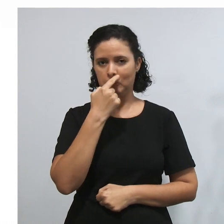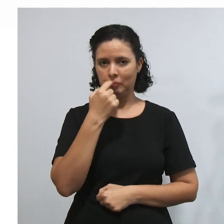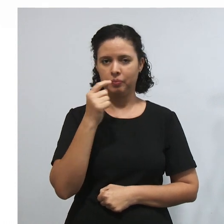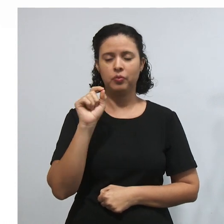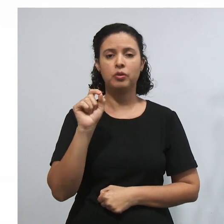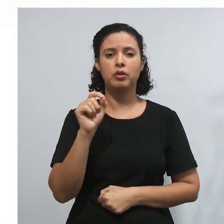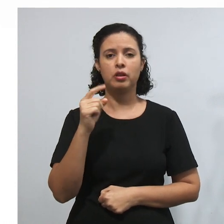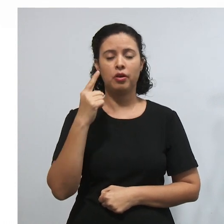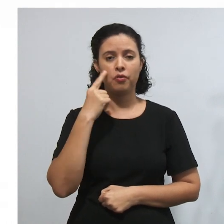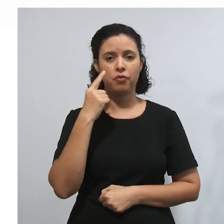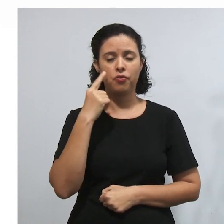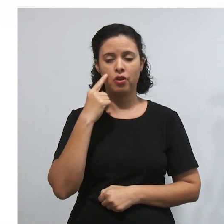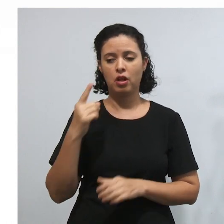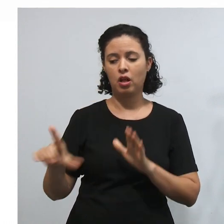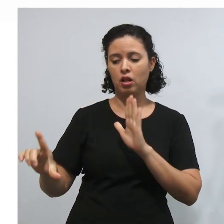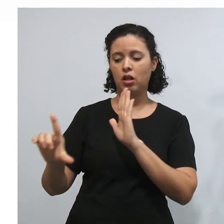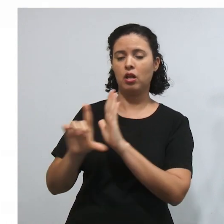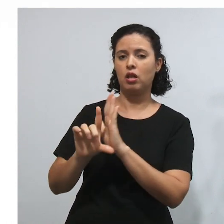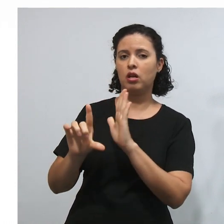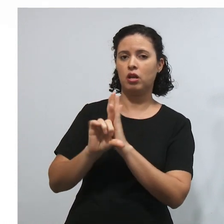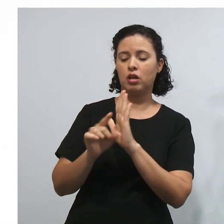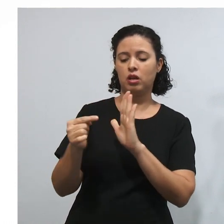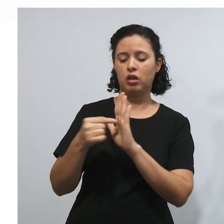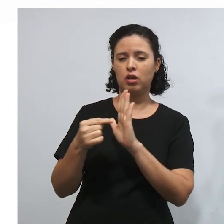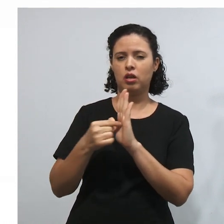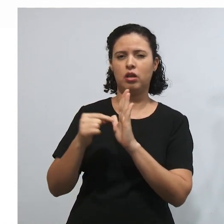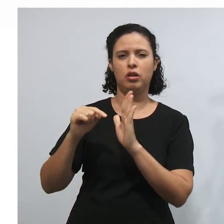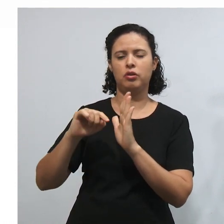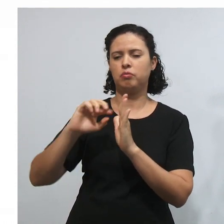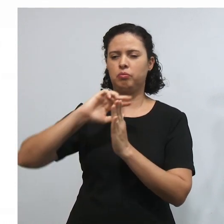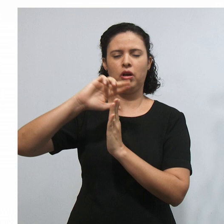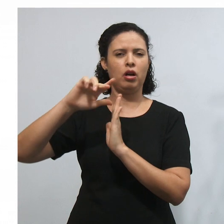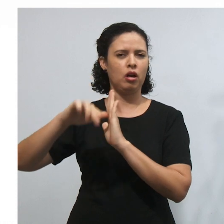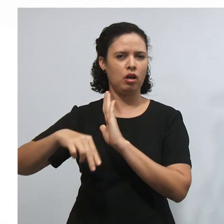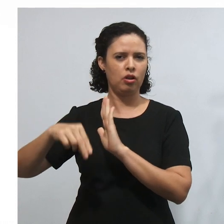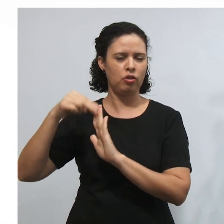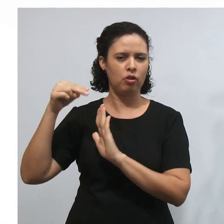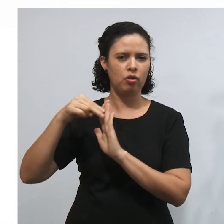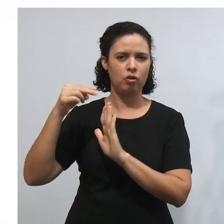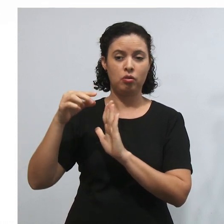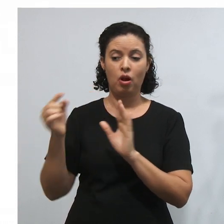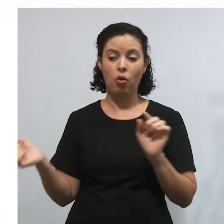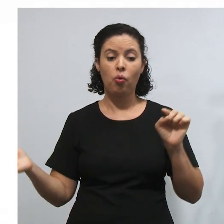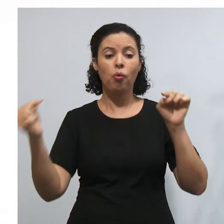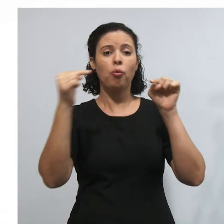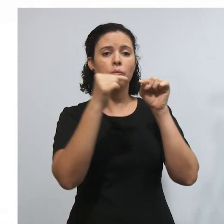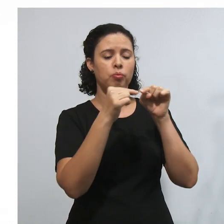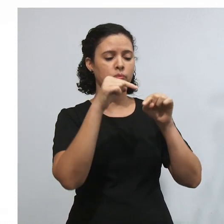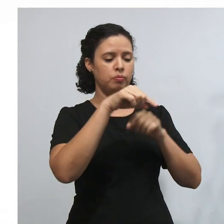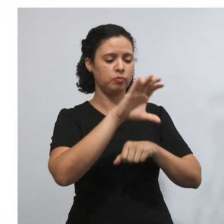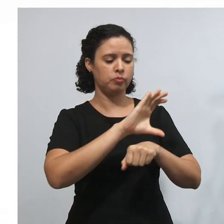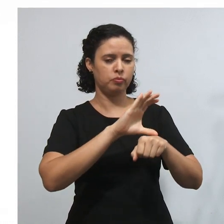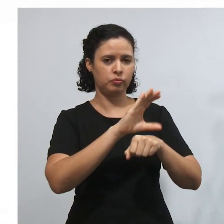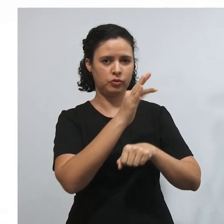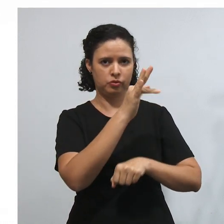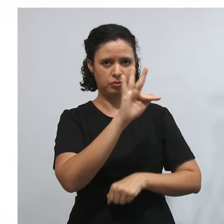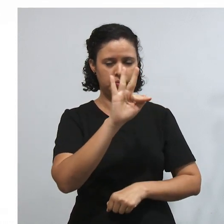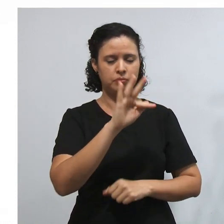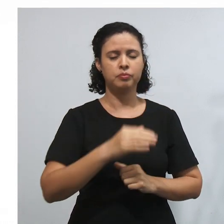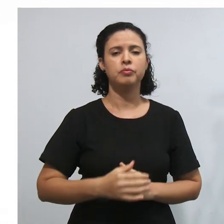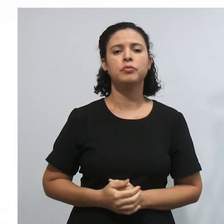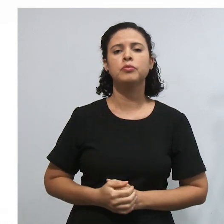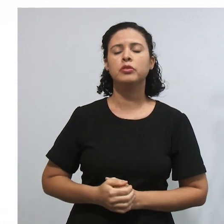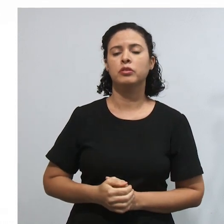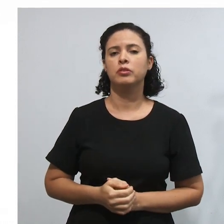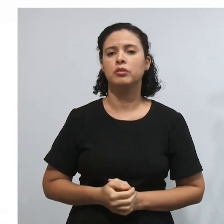compatibilidade das leis e dos atos normativos com a nossa Constituição Federal. Por que esse Controle